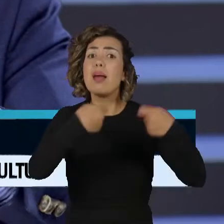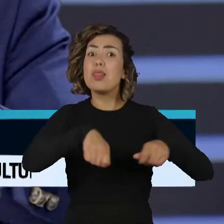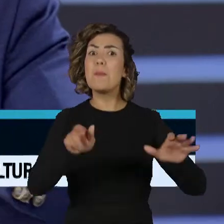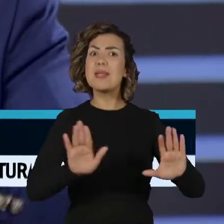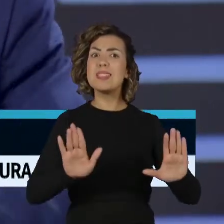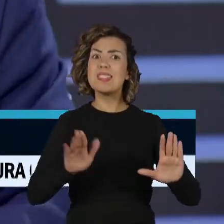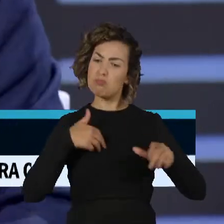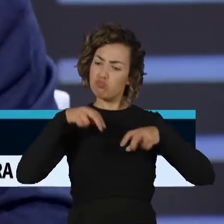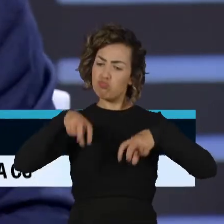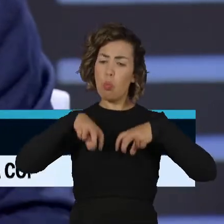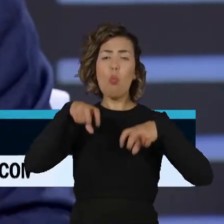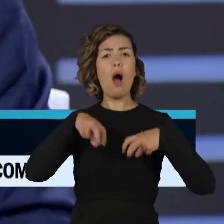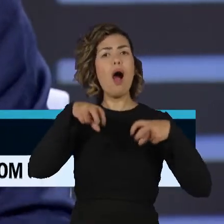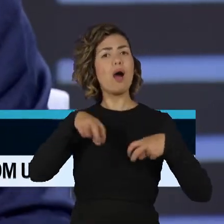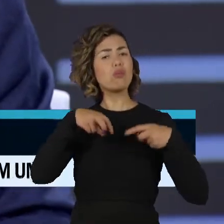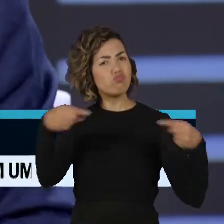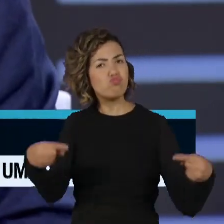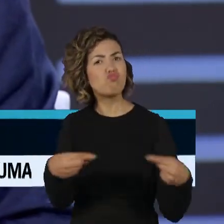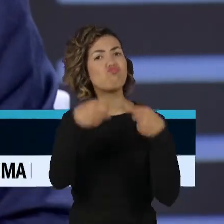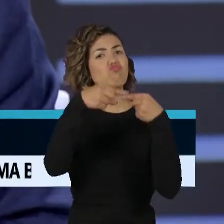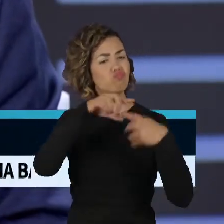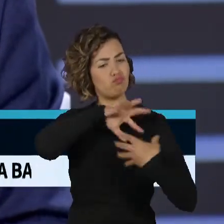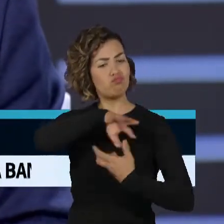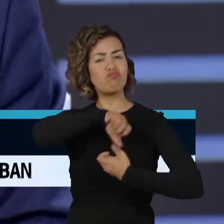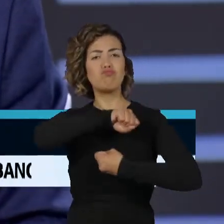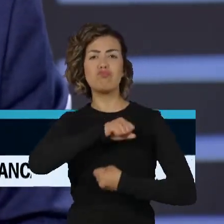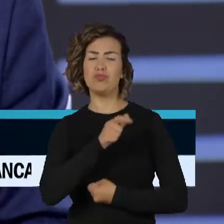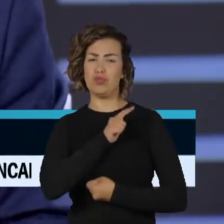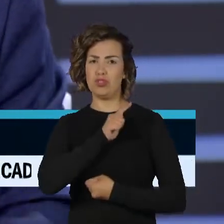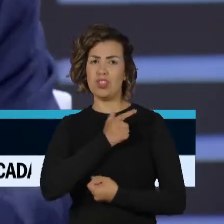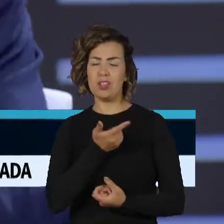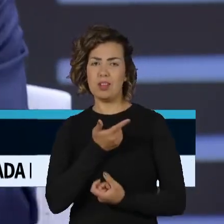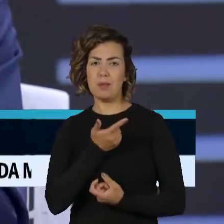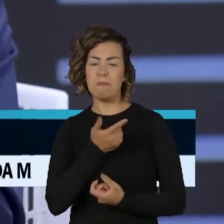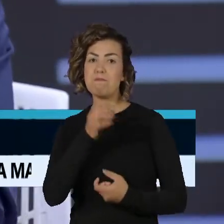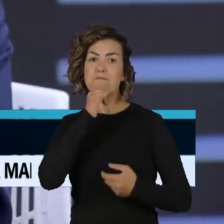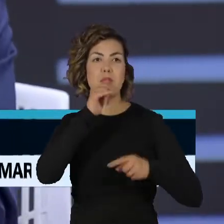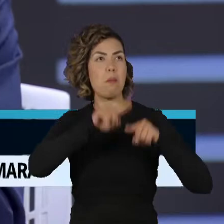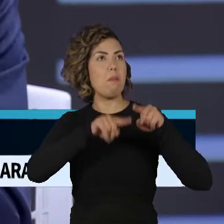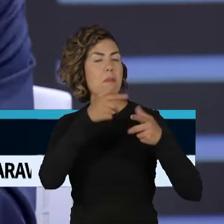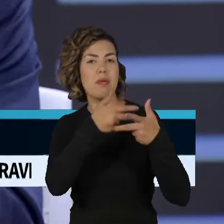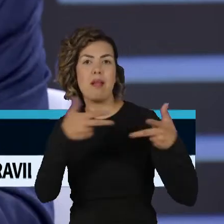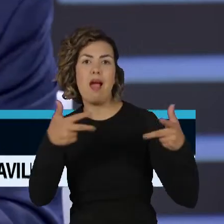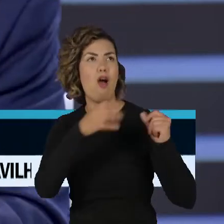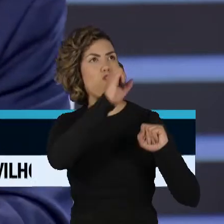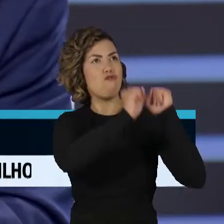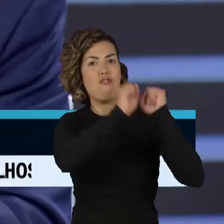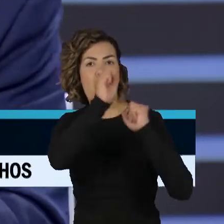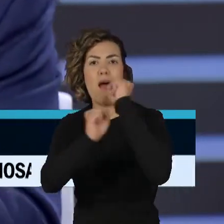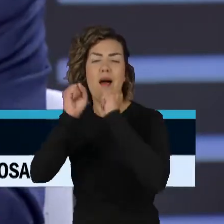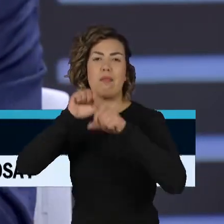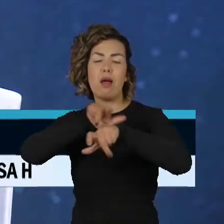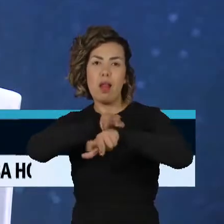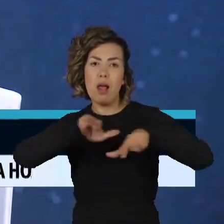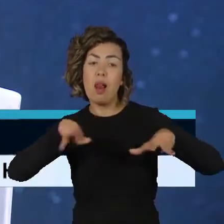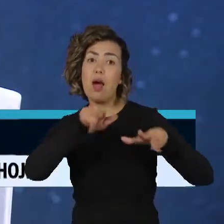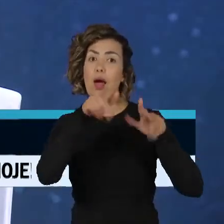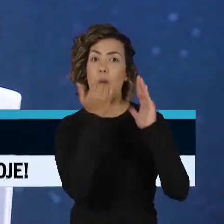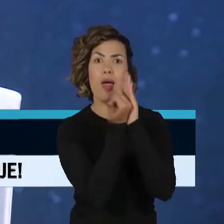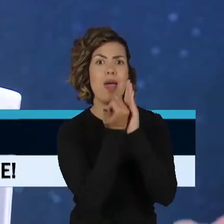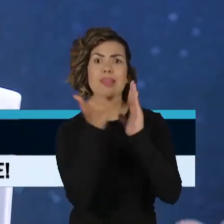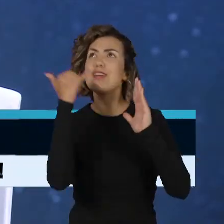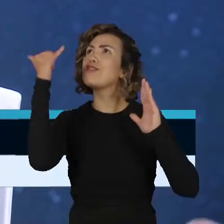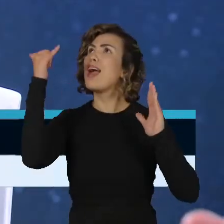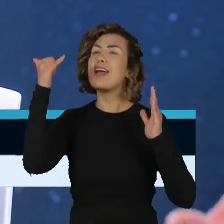desmatamento, e os nossos bens industriais, etc., tem uma matriz energética extremamente